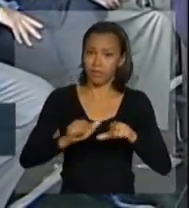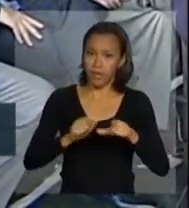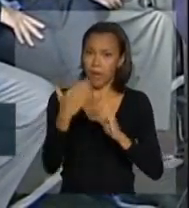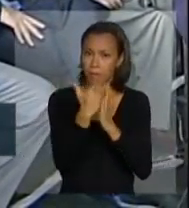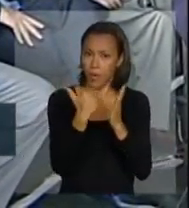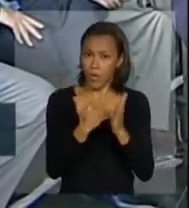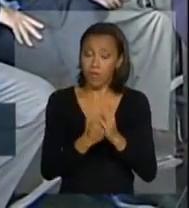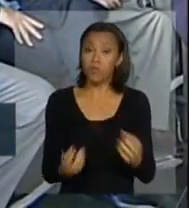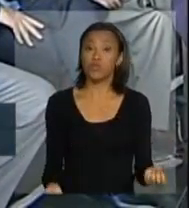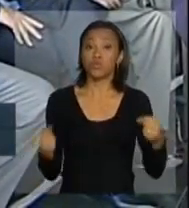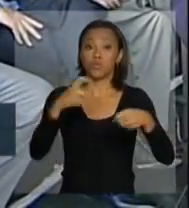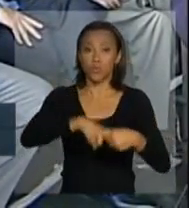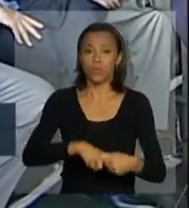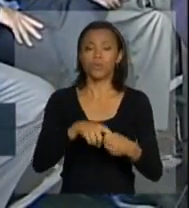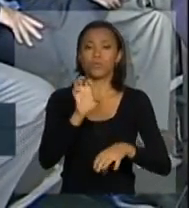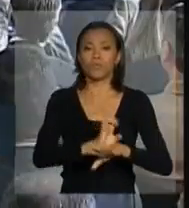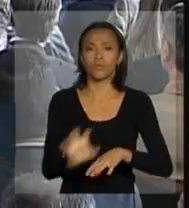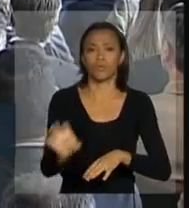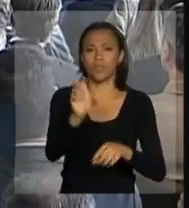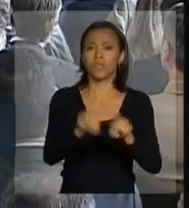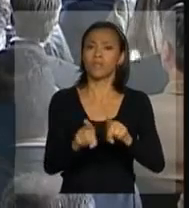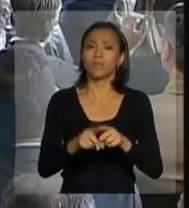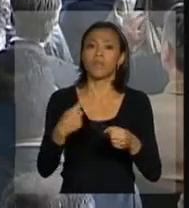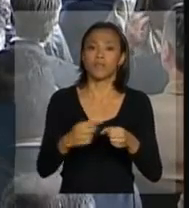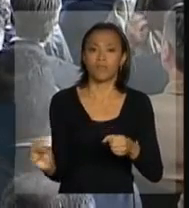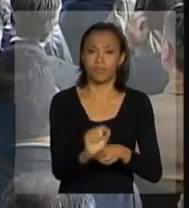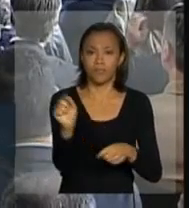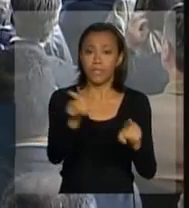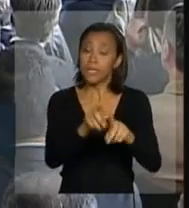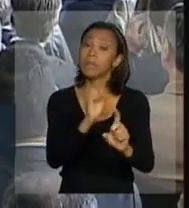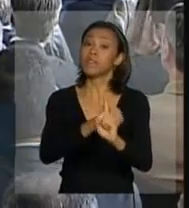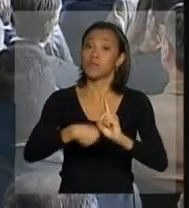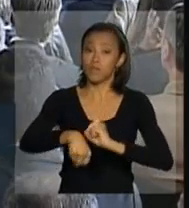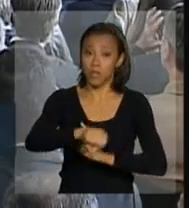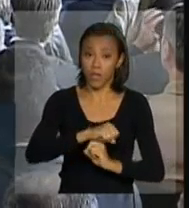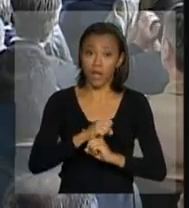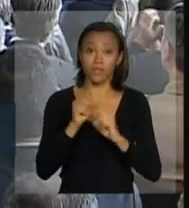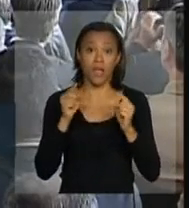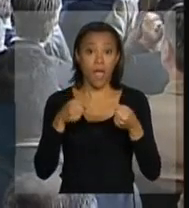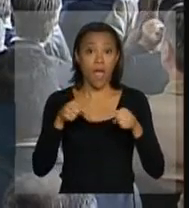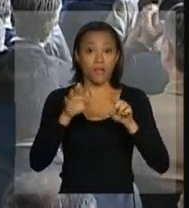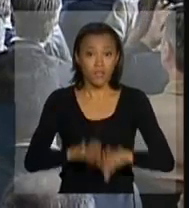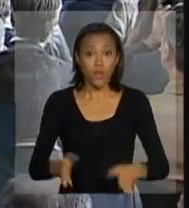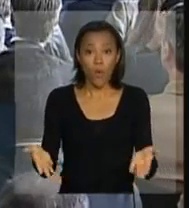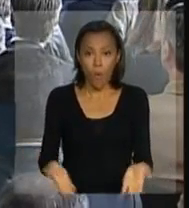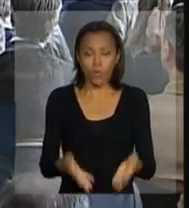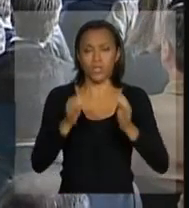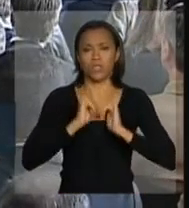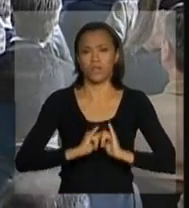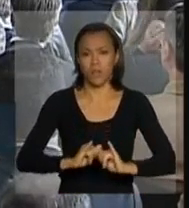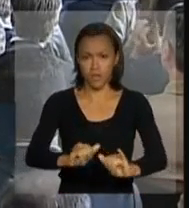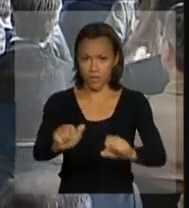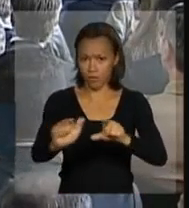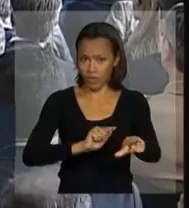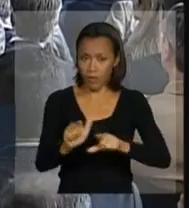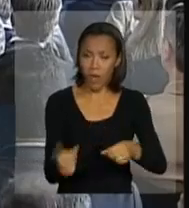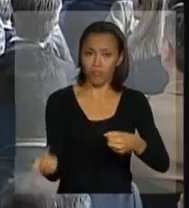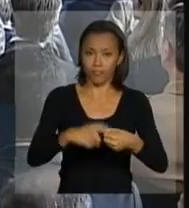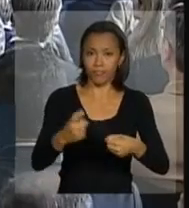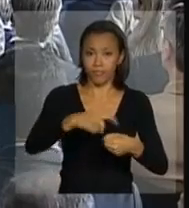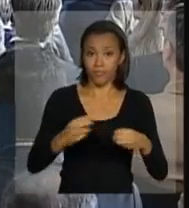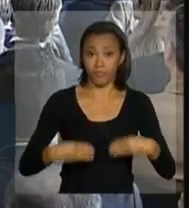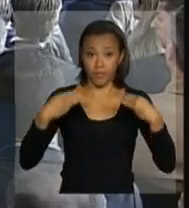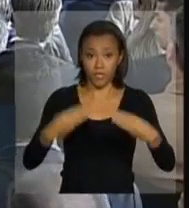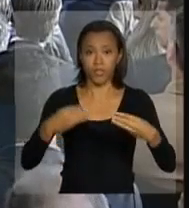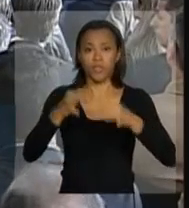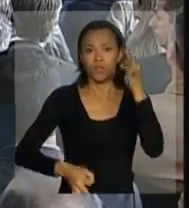governos estaduais, municipais e sociedade civil. Dessa forma, lança-se hoje uma operação integrada envolvendo os Ministérios